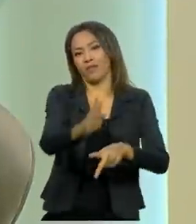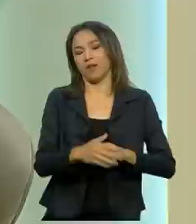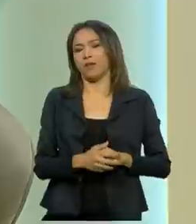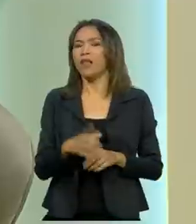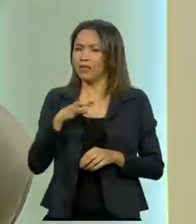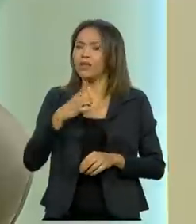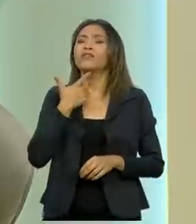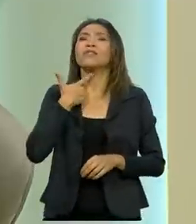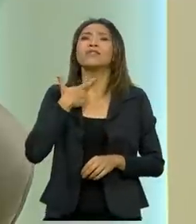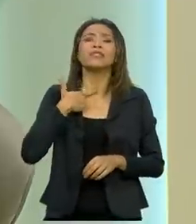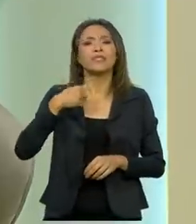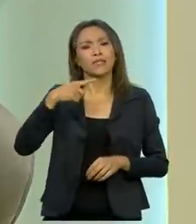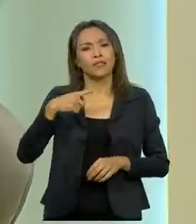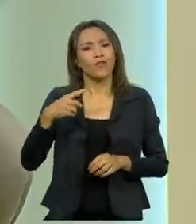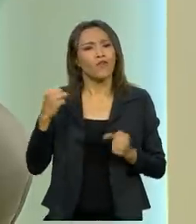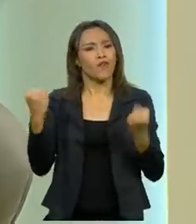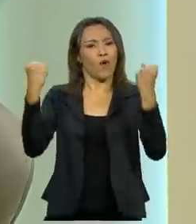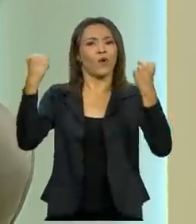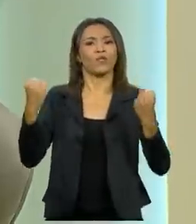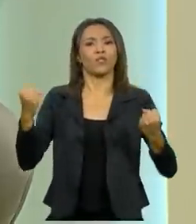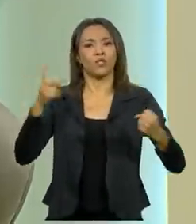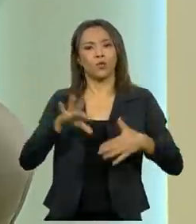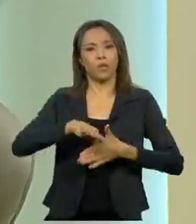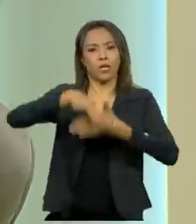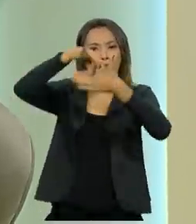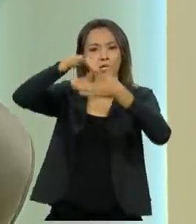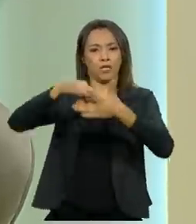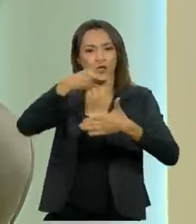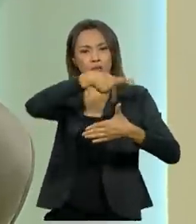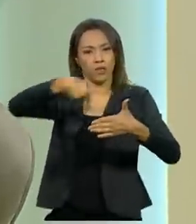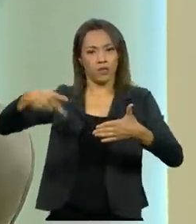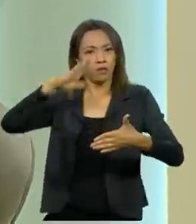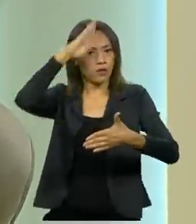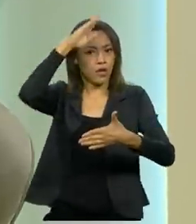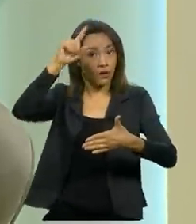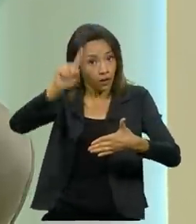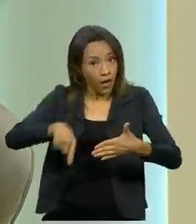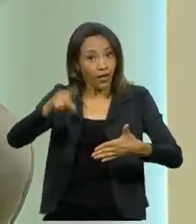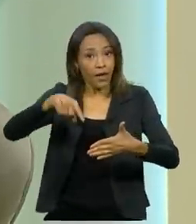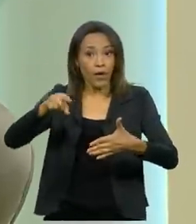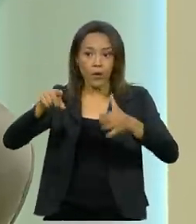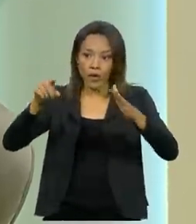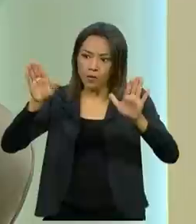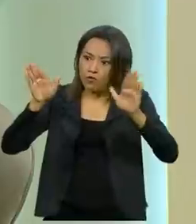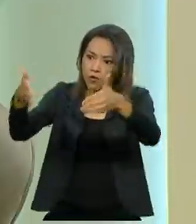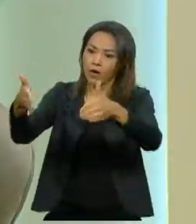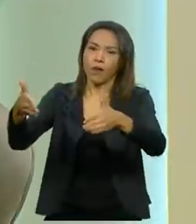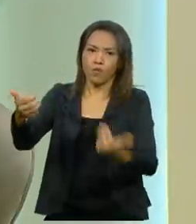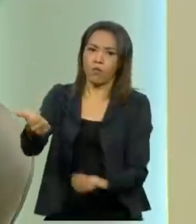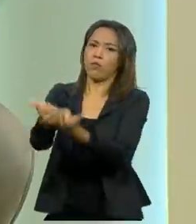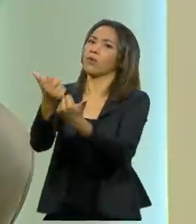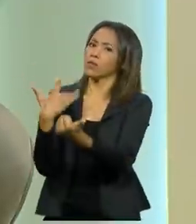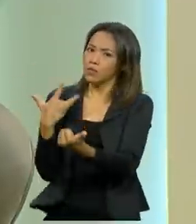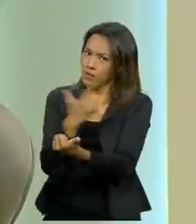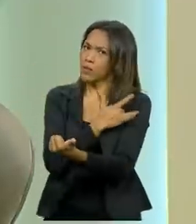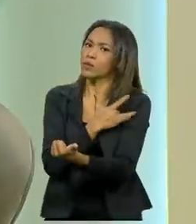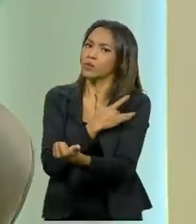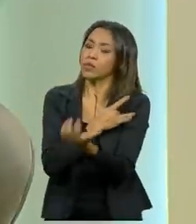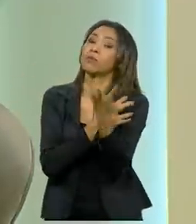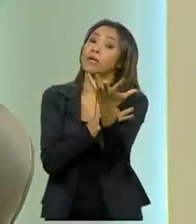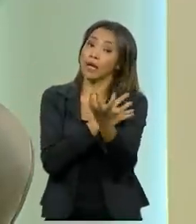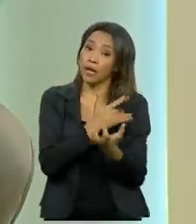sobre a liderança do presidente Jair Bolsonaro, que quer priorizar a assistência à saúde, mas também quer